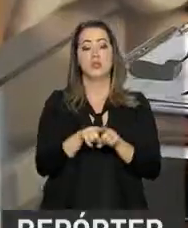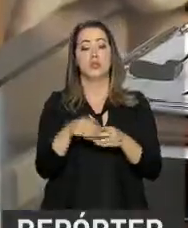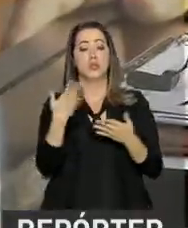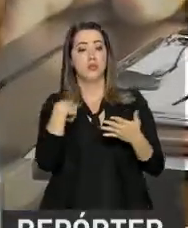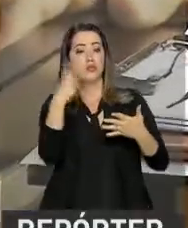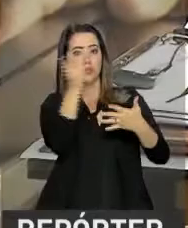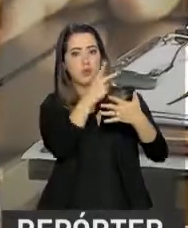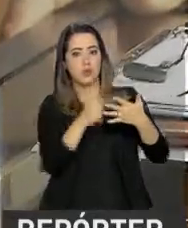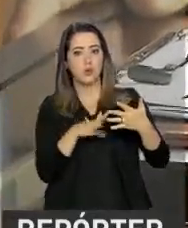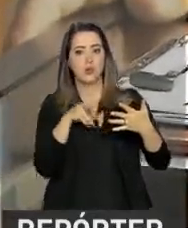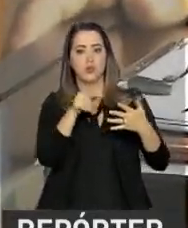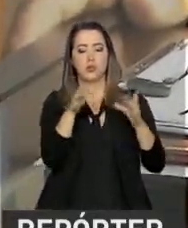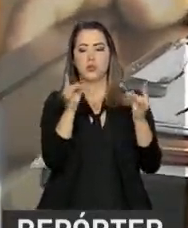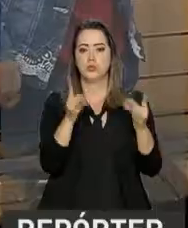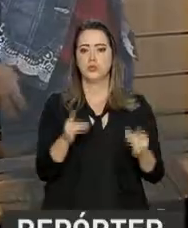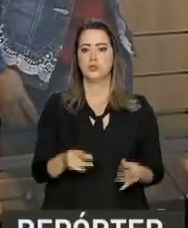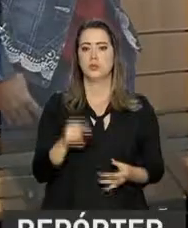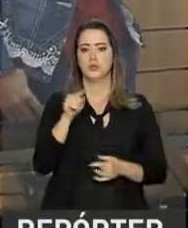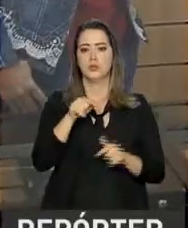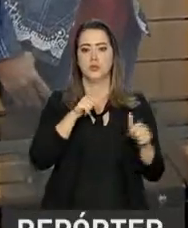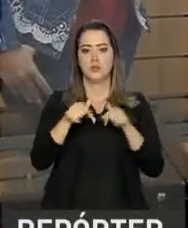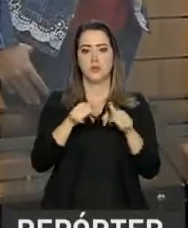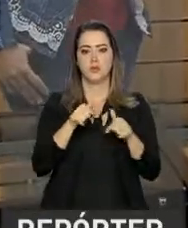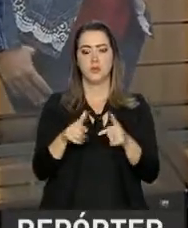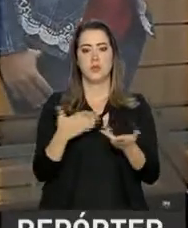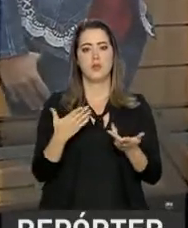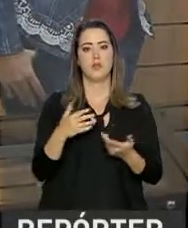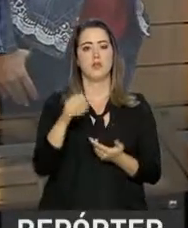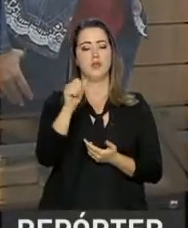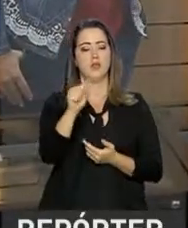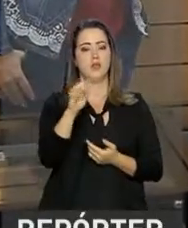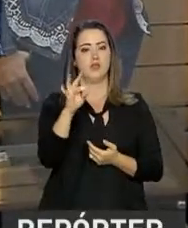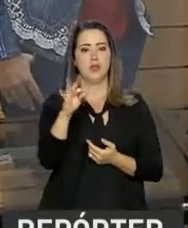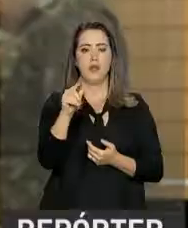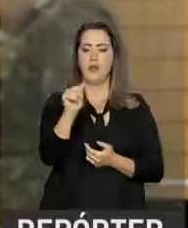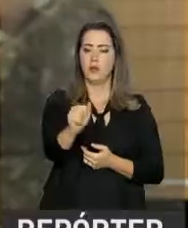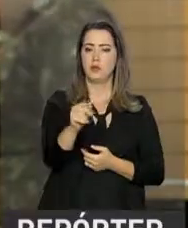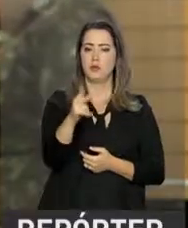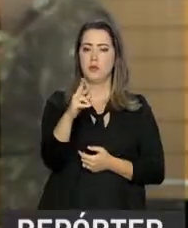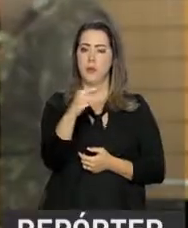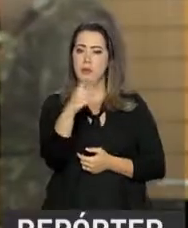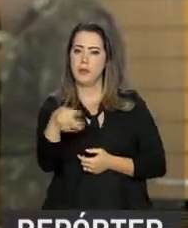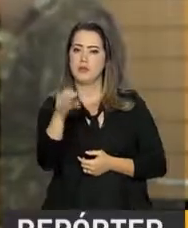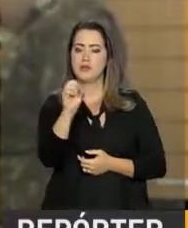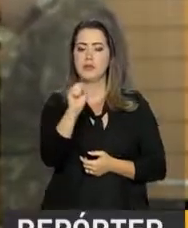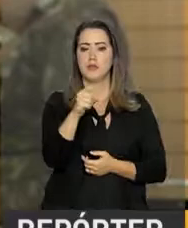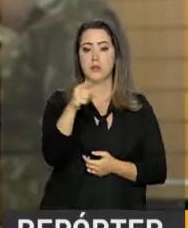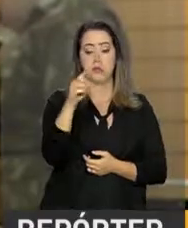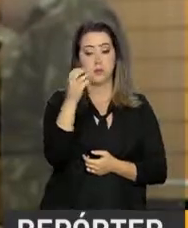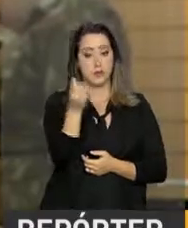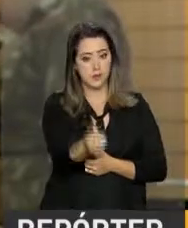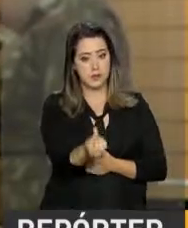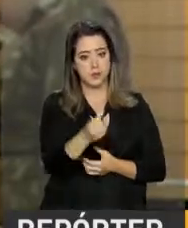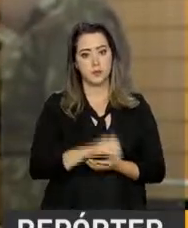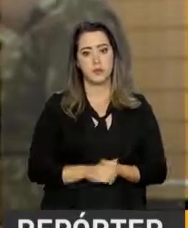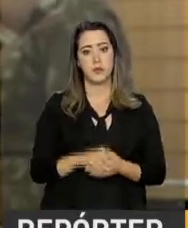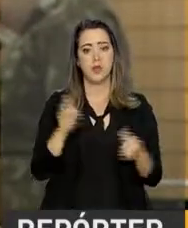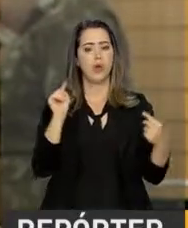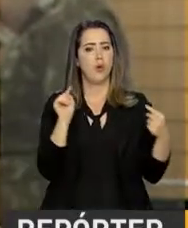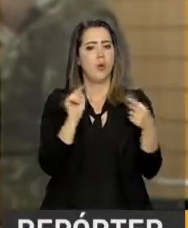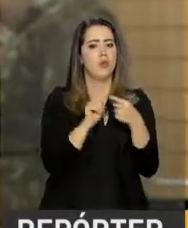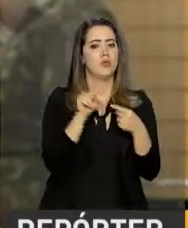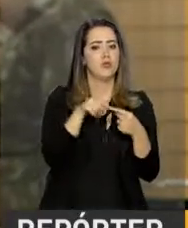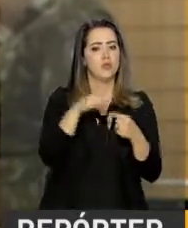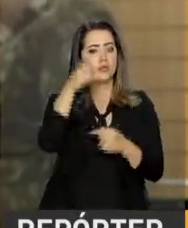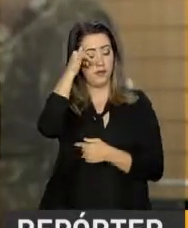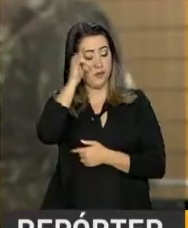mapa de vendas realizados. É a Operação Alta Pressão 6. Um dos objetivos da operação é reduzir